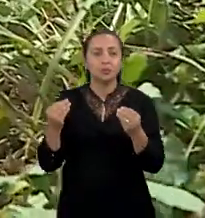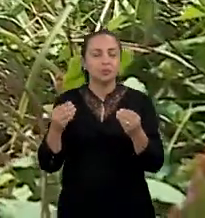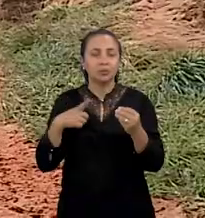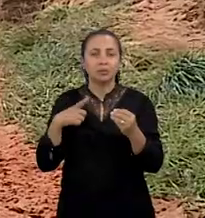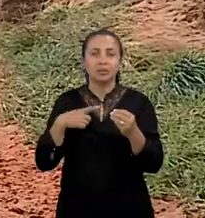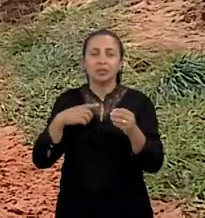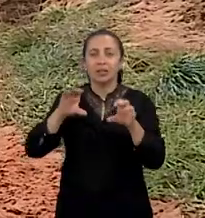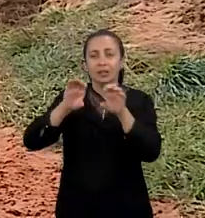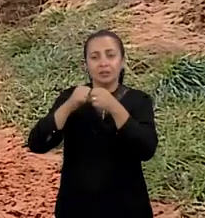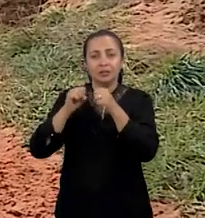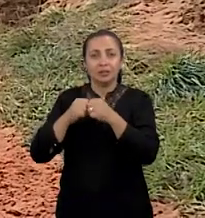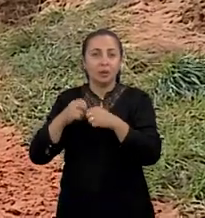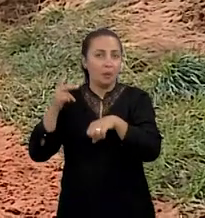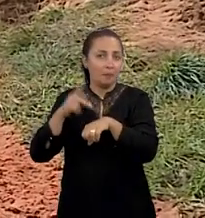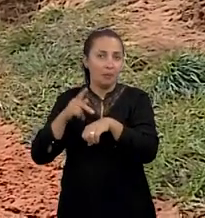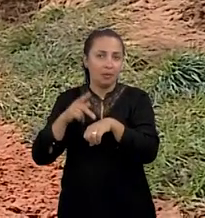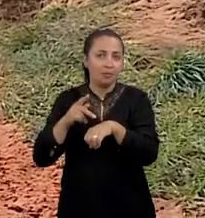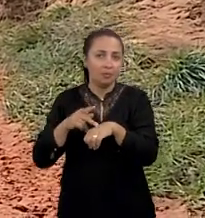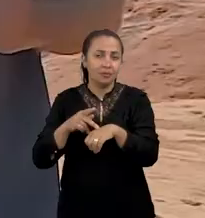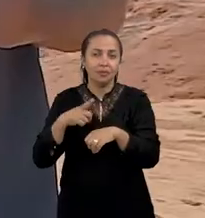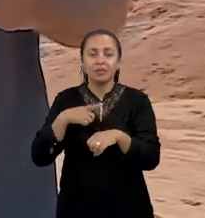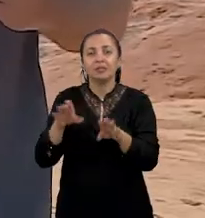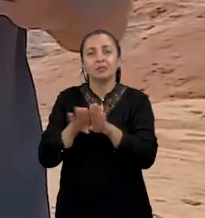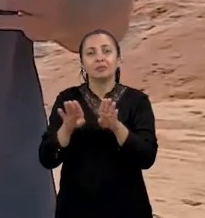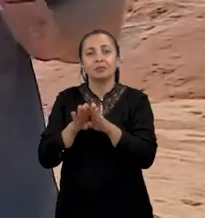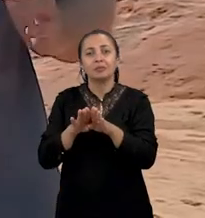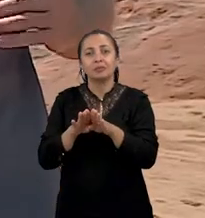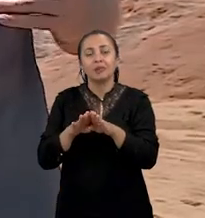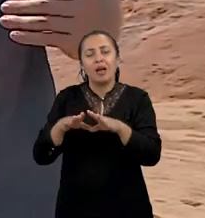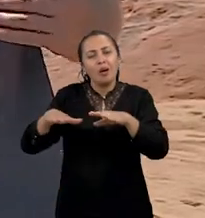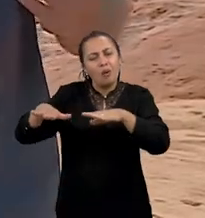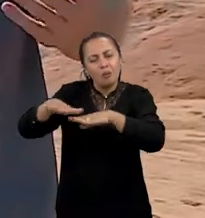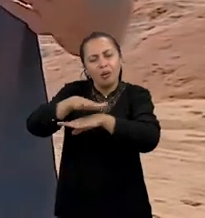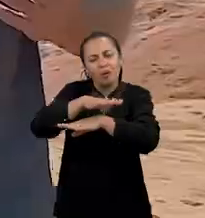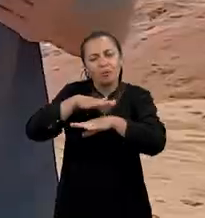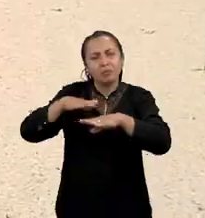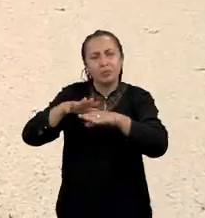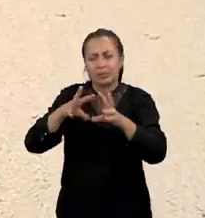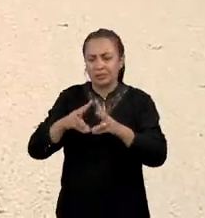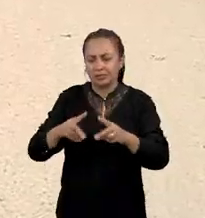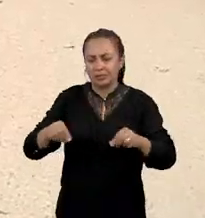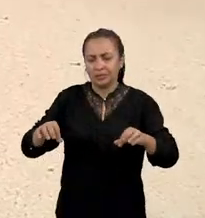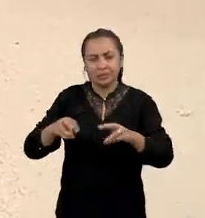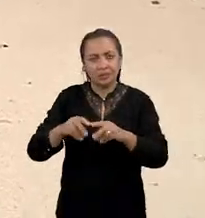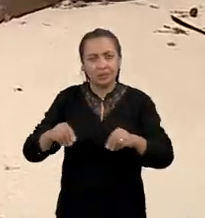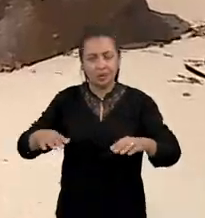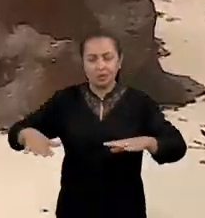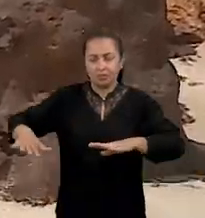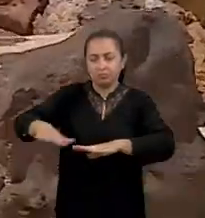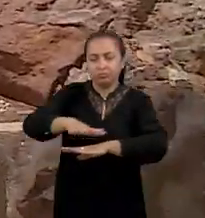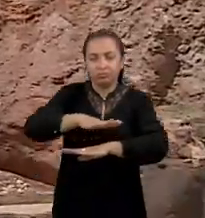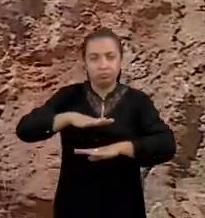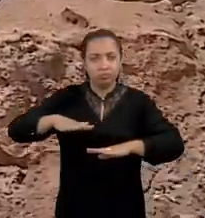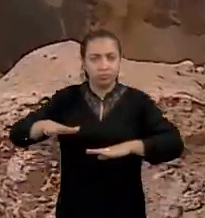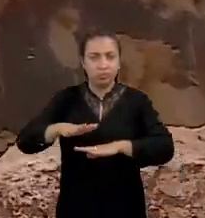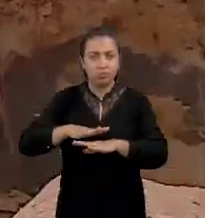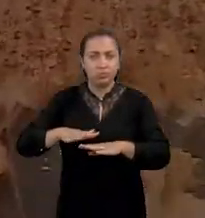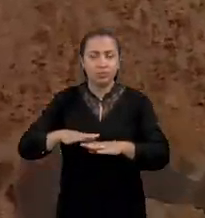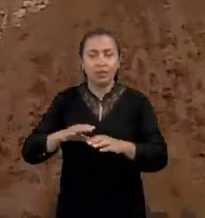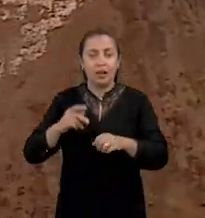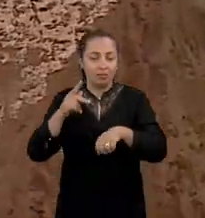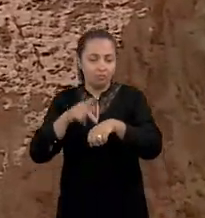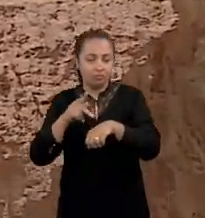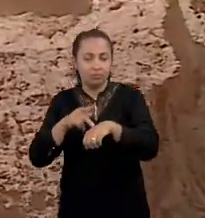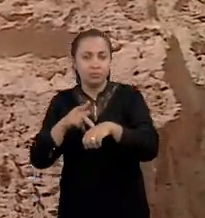Além desse fraturamento da rocha, há também uma camada arenosa que recobre essas rochas.